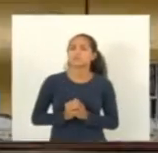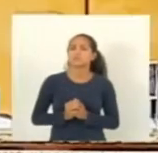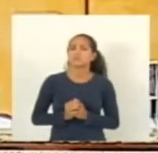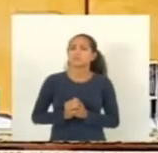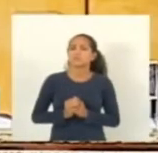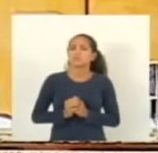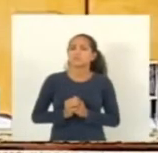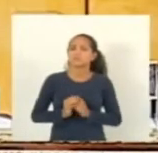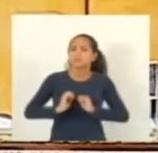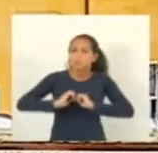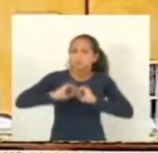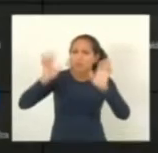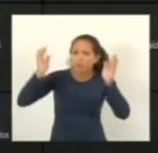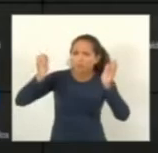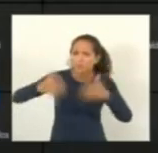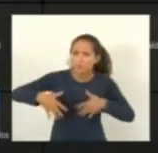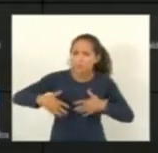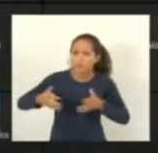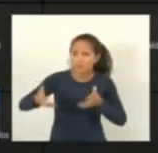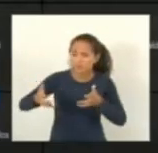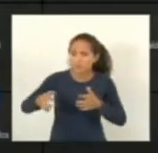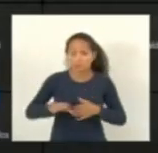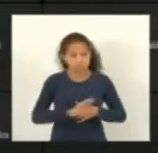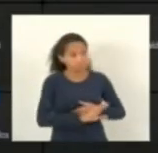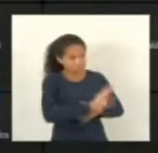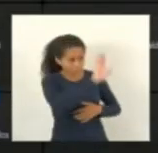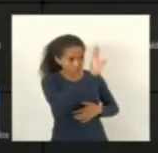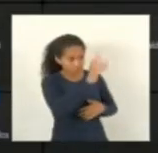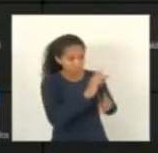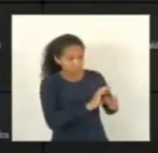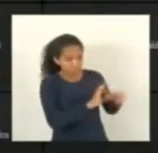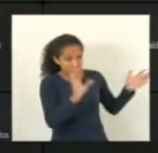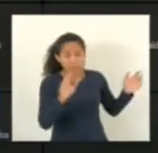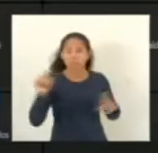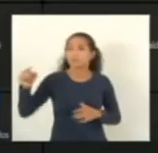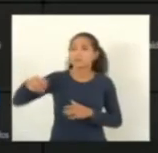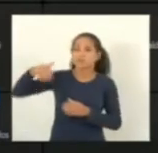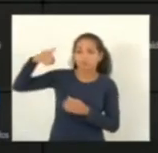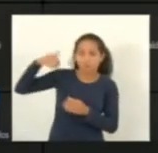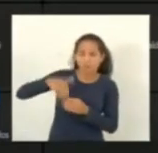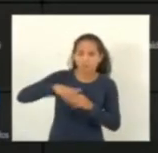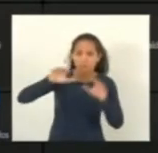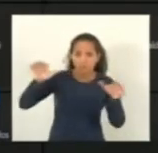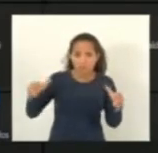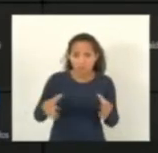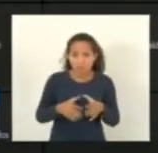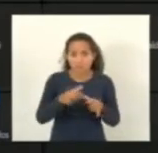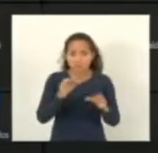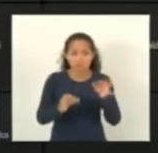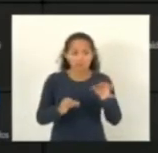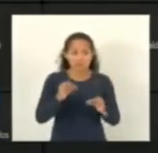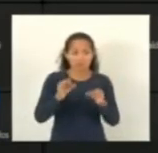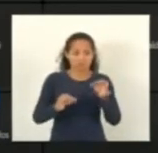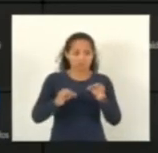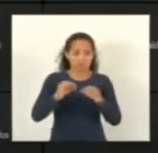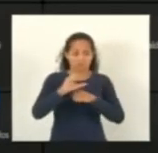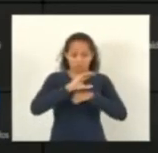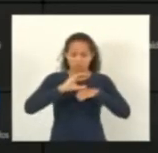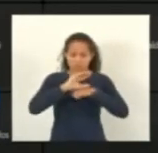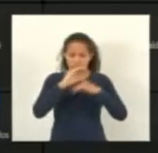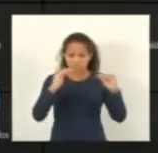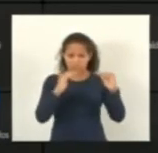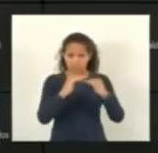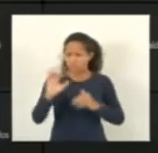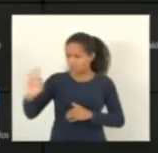Deputado Vandinho Leite. Qual a palavra? A matéria foi votada na comissão de justiça pela sua constitucionalidade,